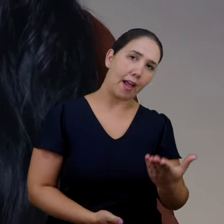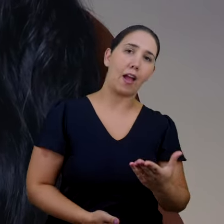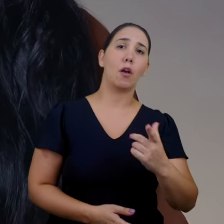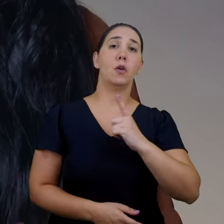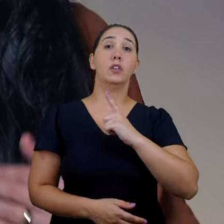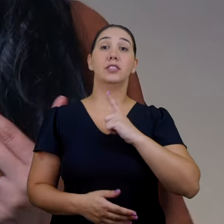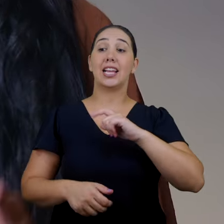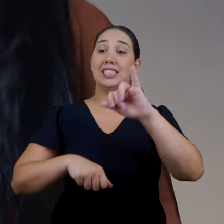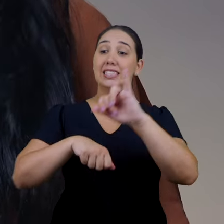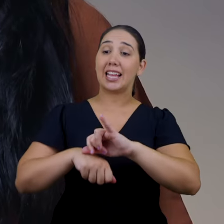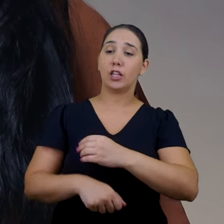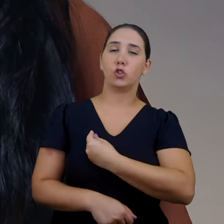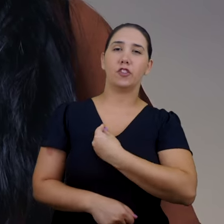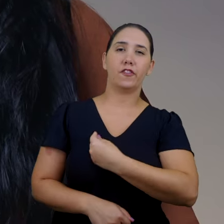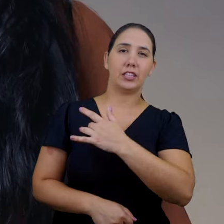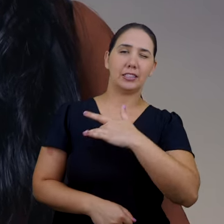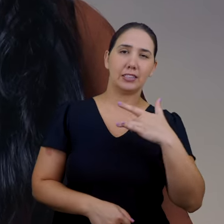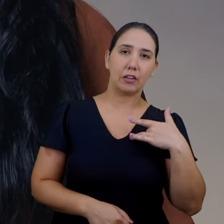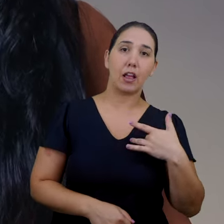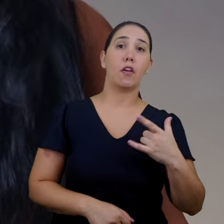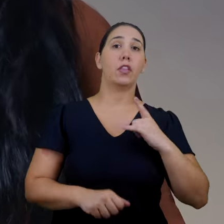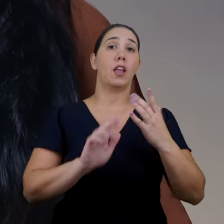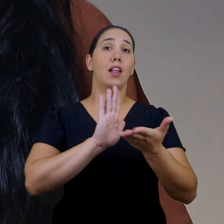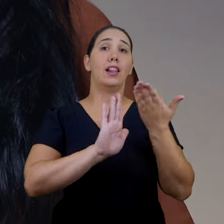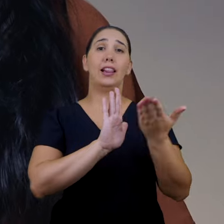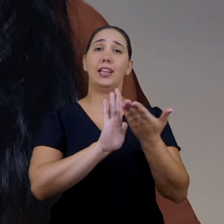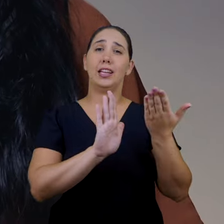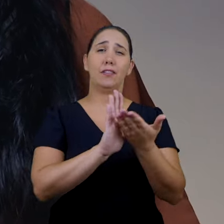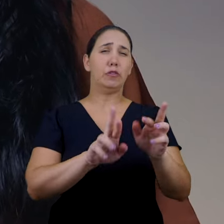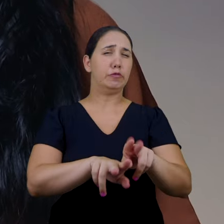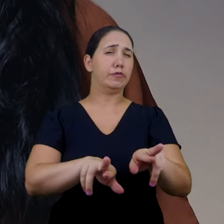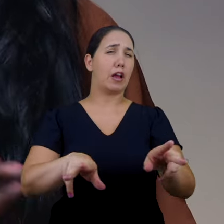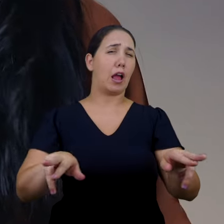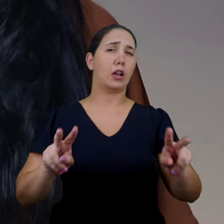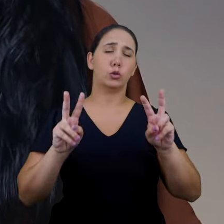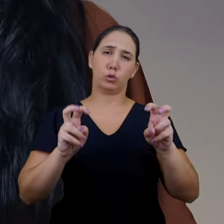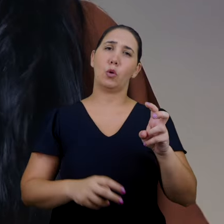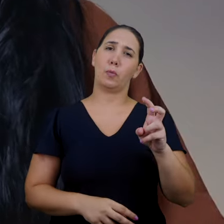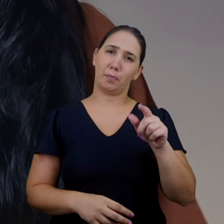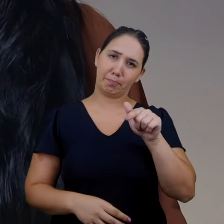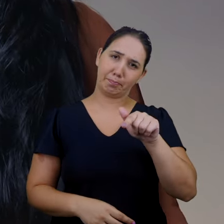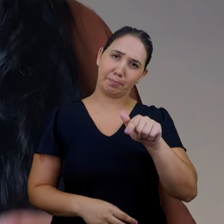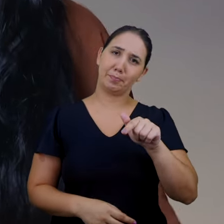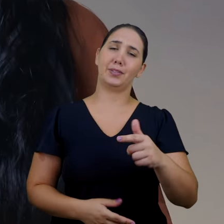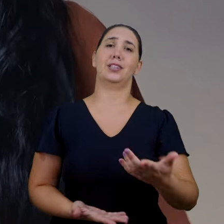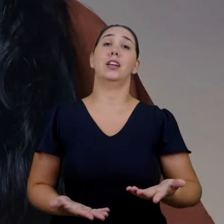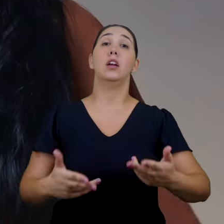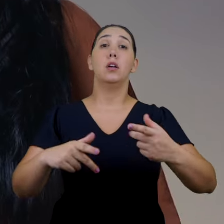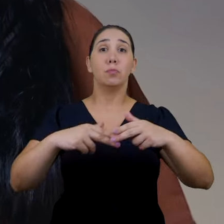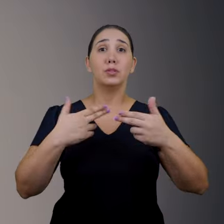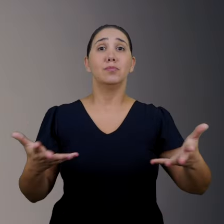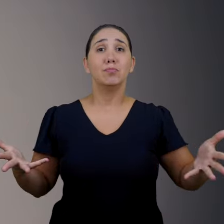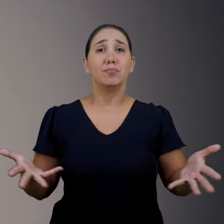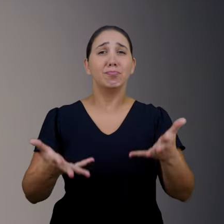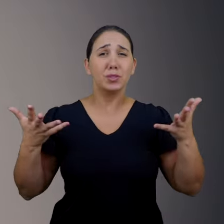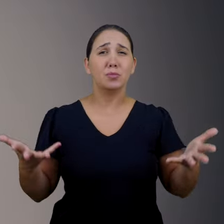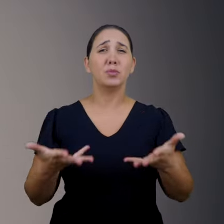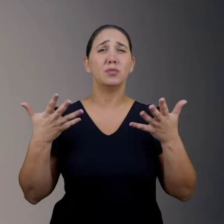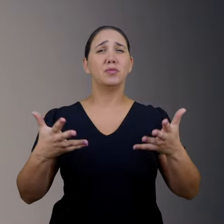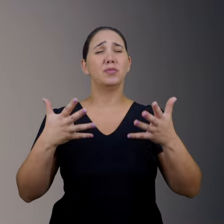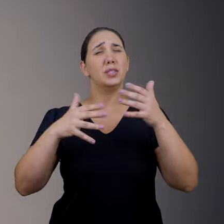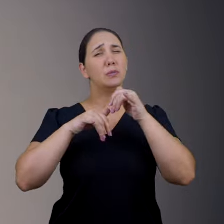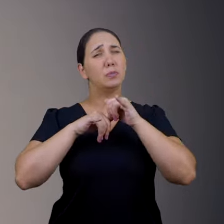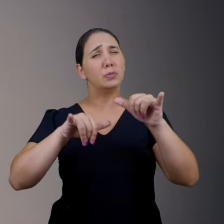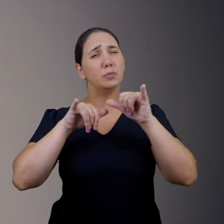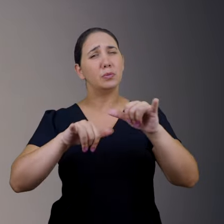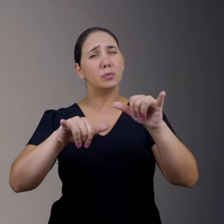hospitais, centros de vida saudável, indústrias alimentícias e publica tantos livros sobre este assunto. Tudo isso com o